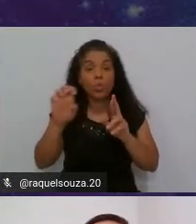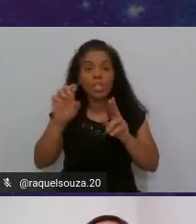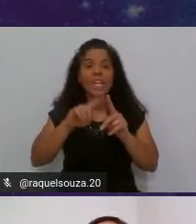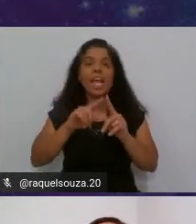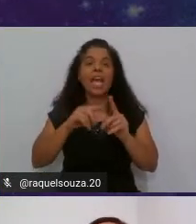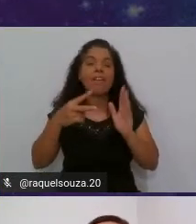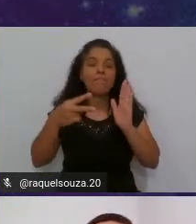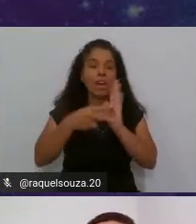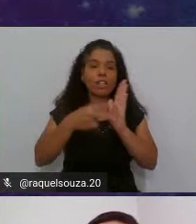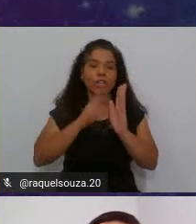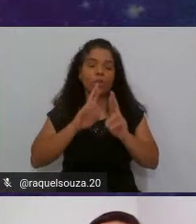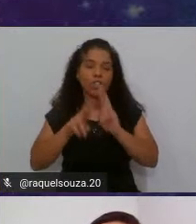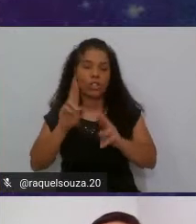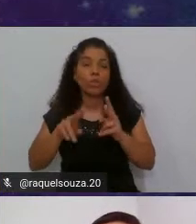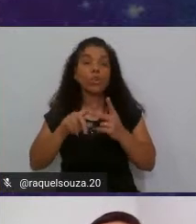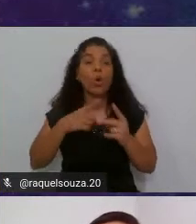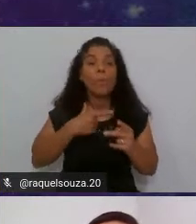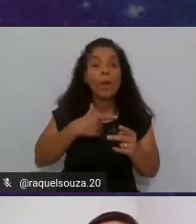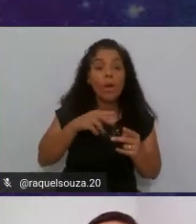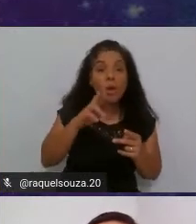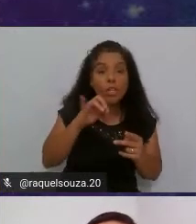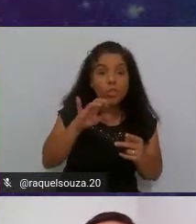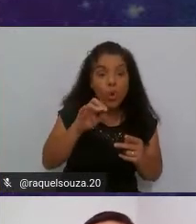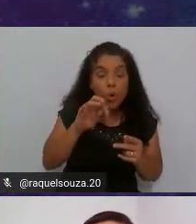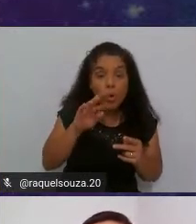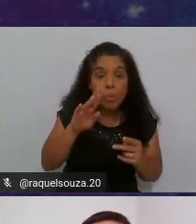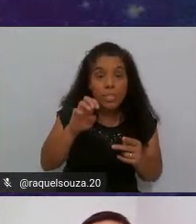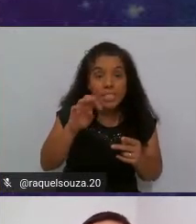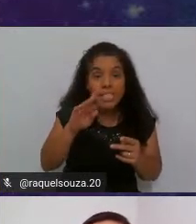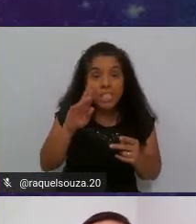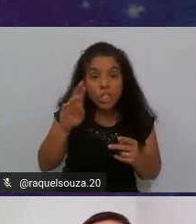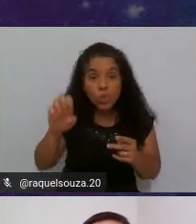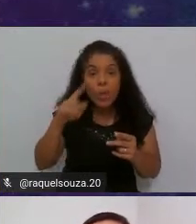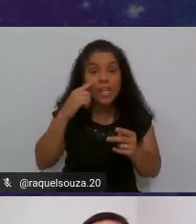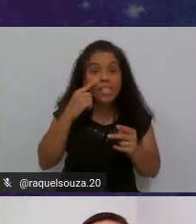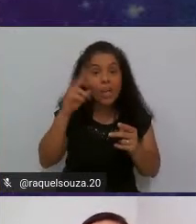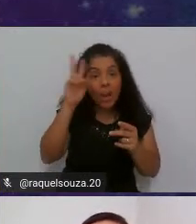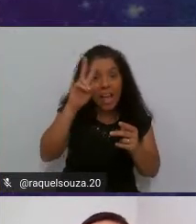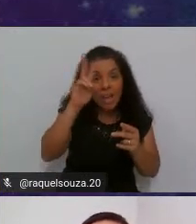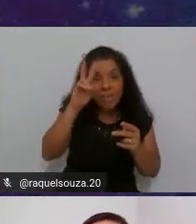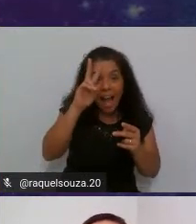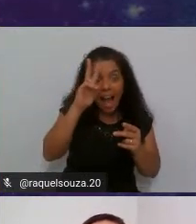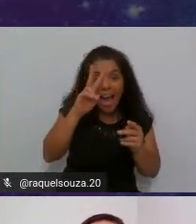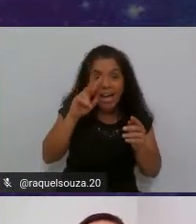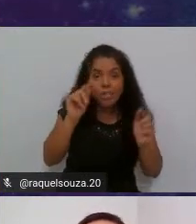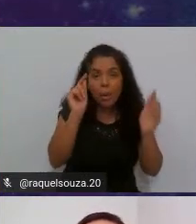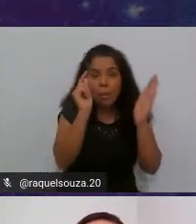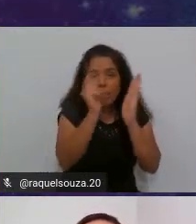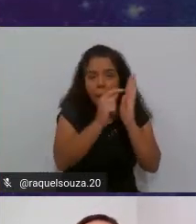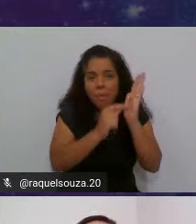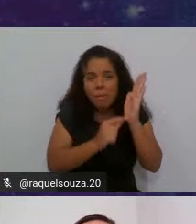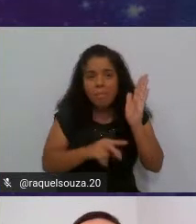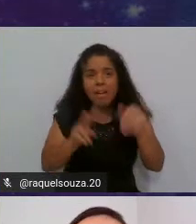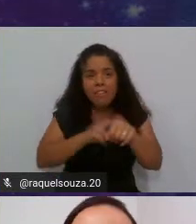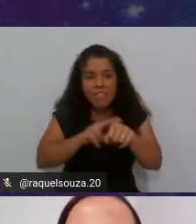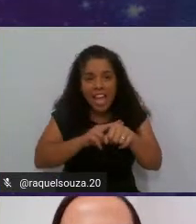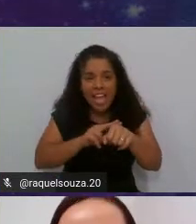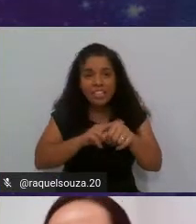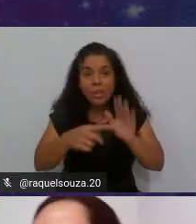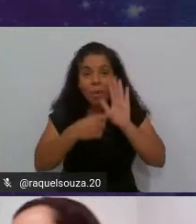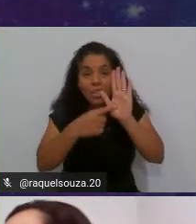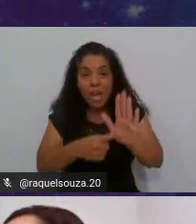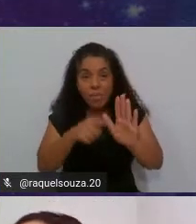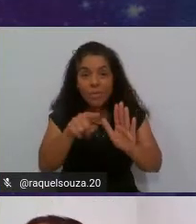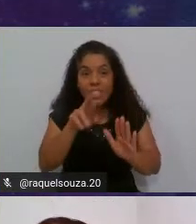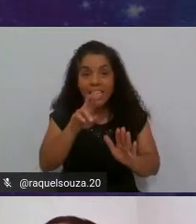agora bora com o ViewResult3 vocês estão lembrados ali ó dos pontinhos verdes que eu mostrei para vocês as requests quero